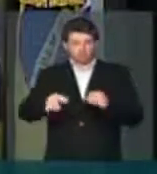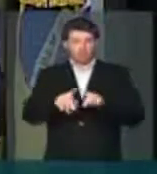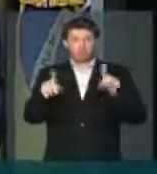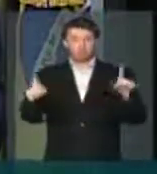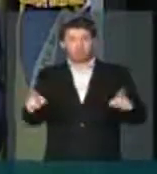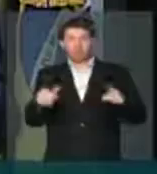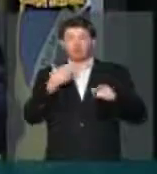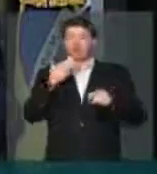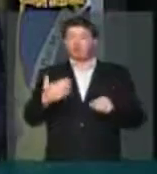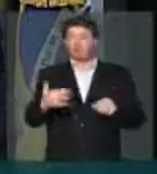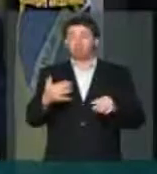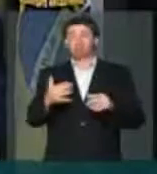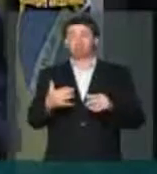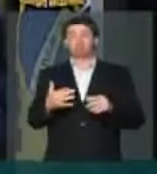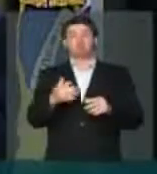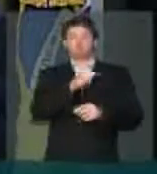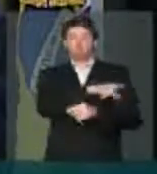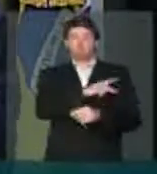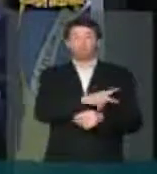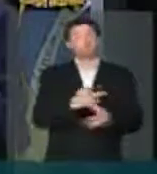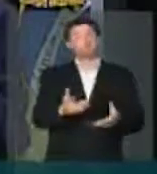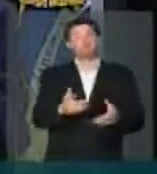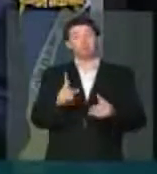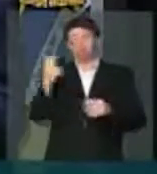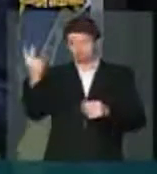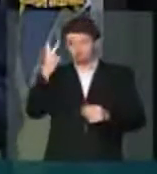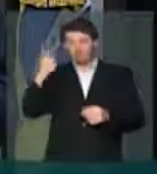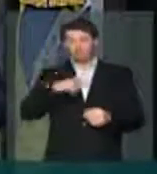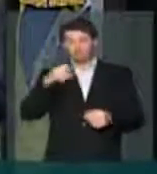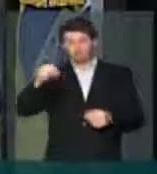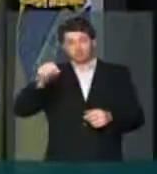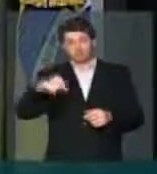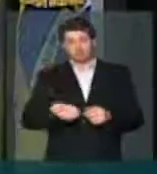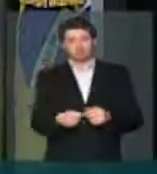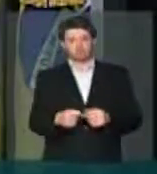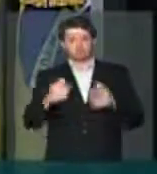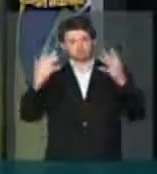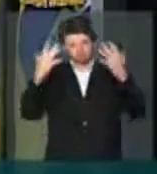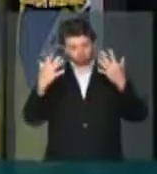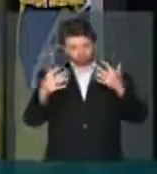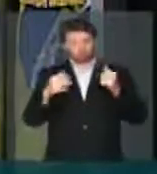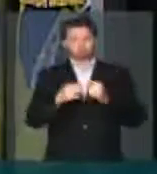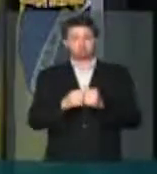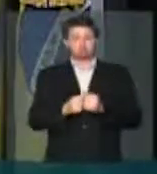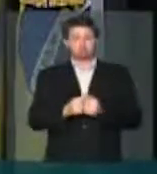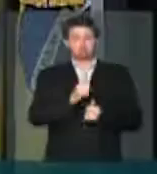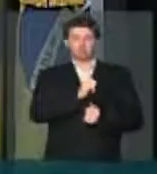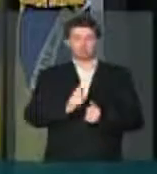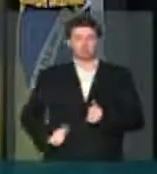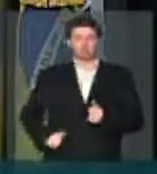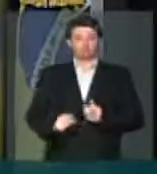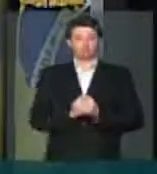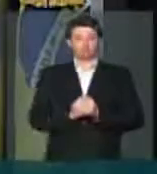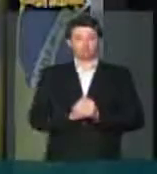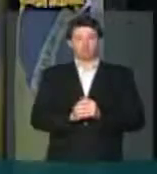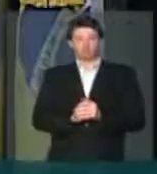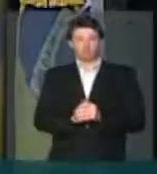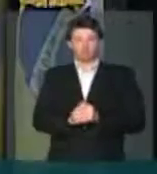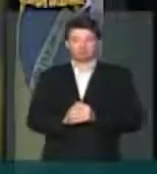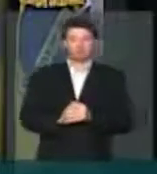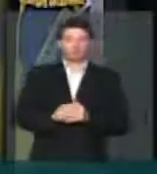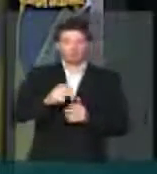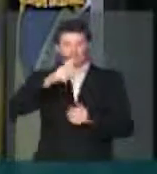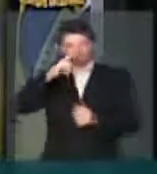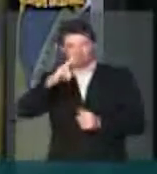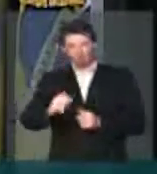para o bem do Piauí tudo vale, senhor presidente e senhoras ministros. Quero louvar o prestígio do governador, a força do